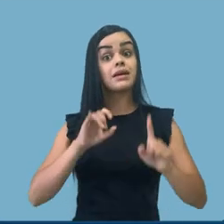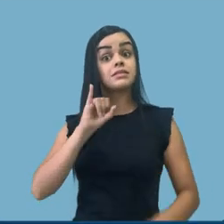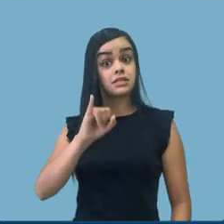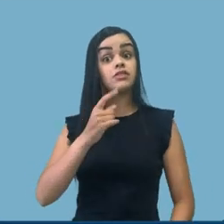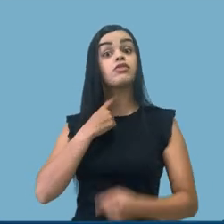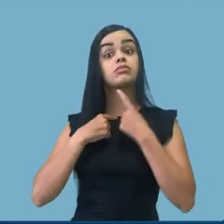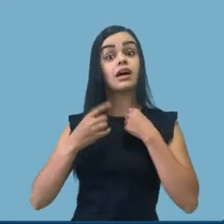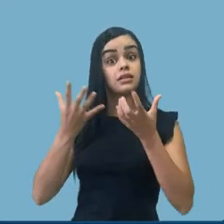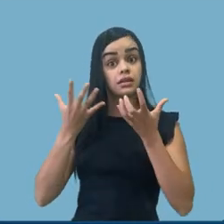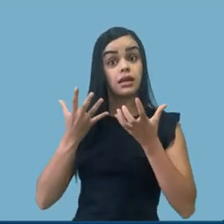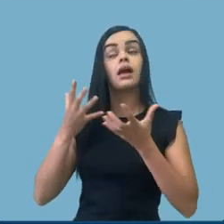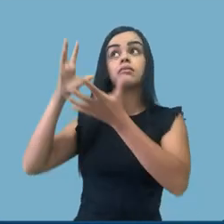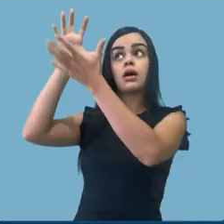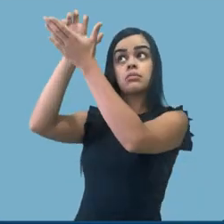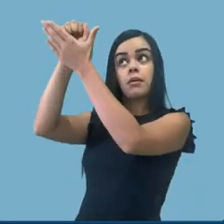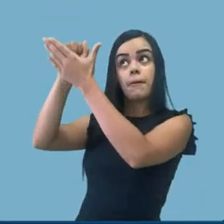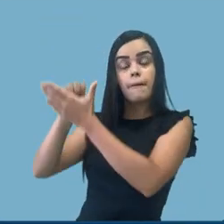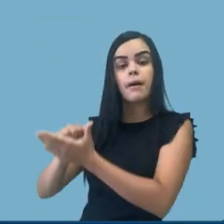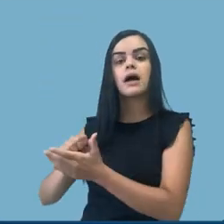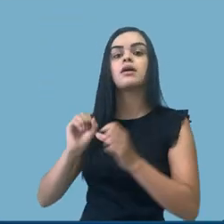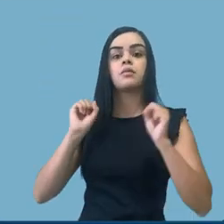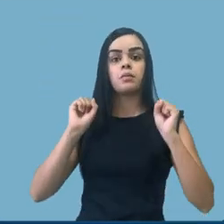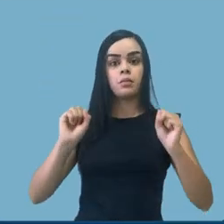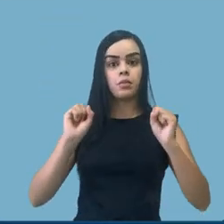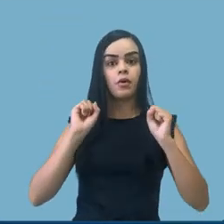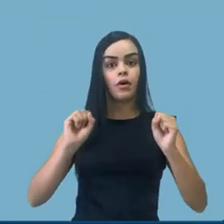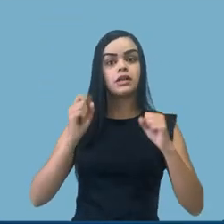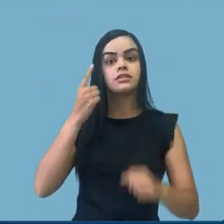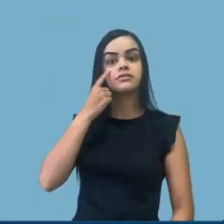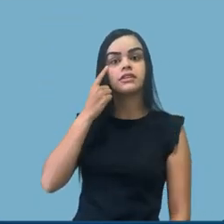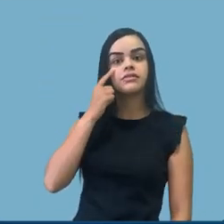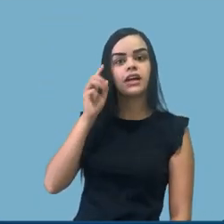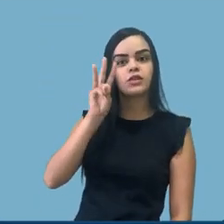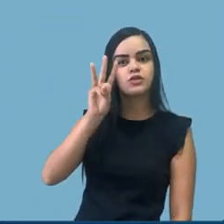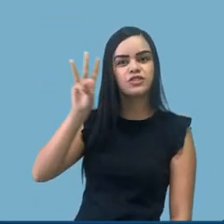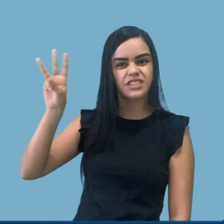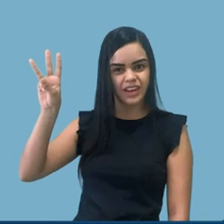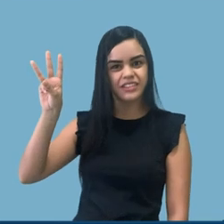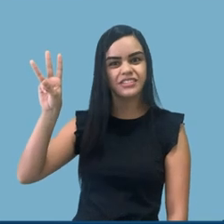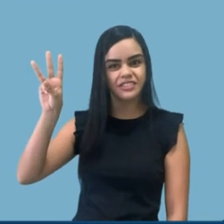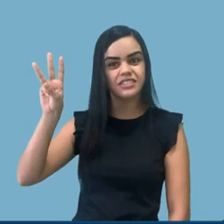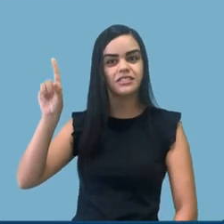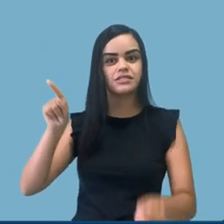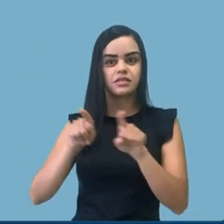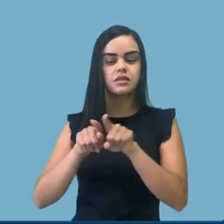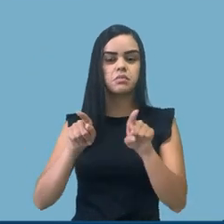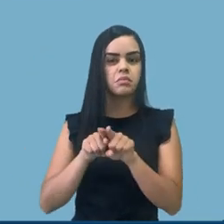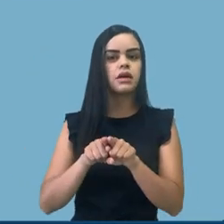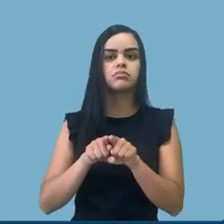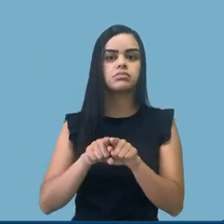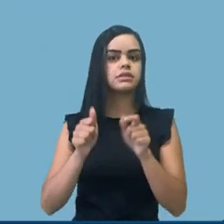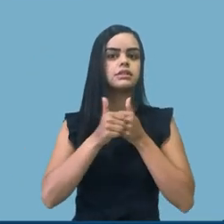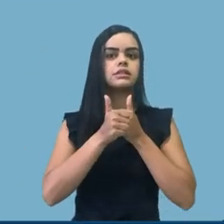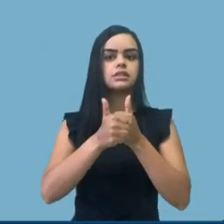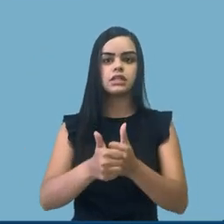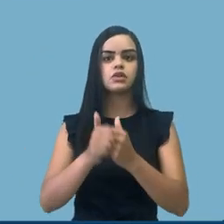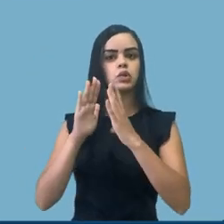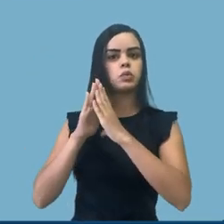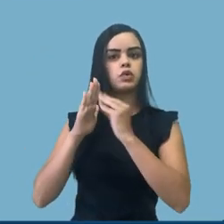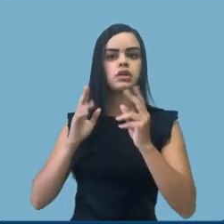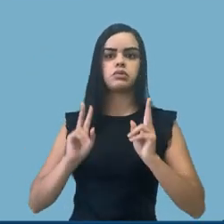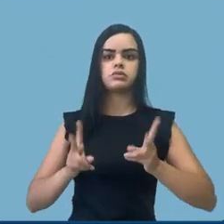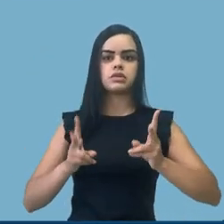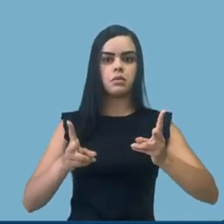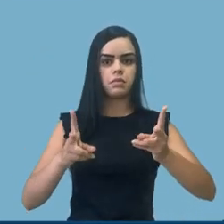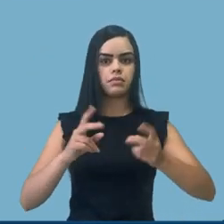conseguir, ou elas vão conseguir, visualizar essas turmas diretamente no SIGA, assim como fazem em todo o período regular, assim como fizeram